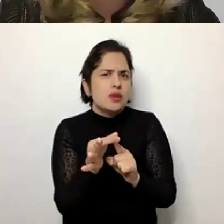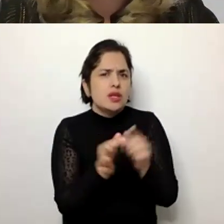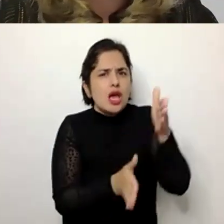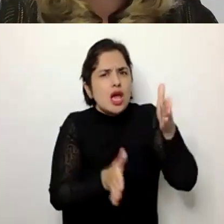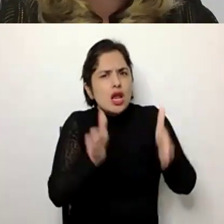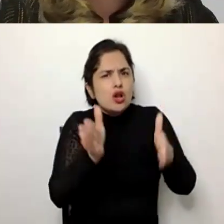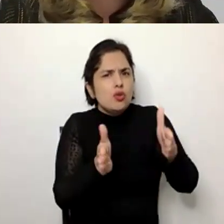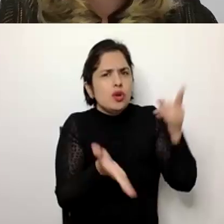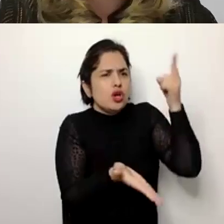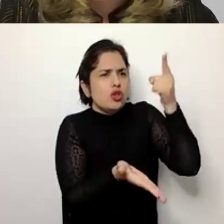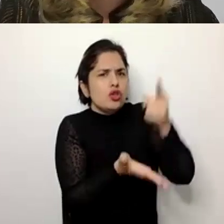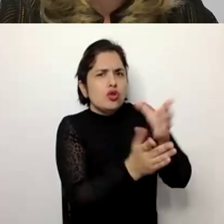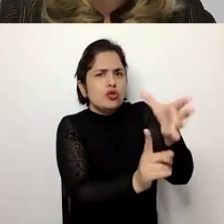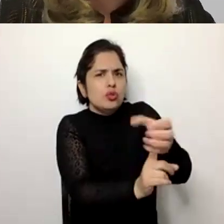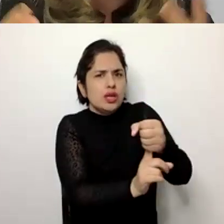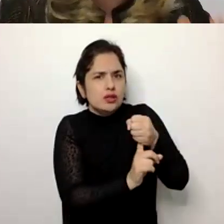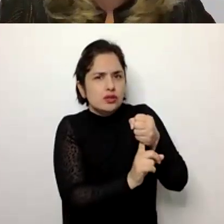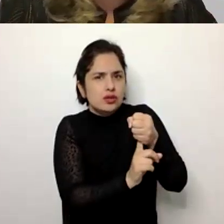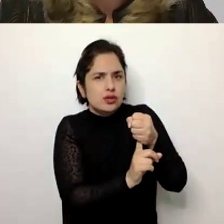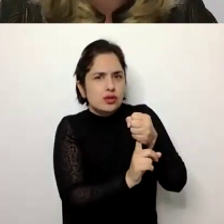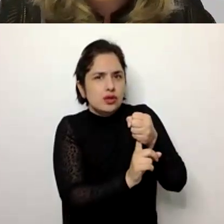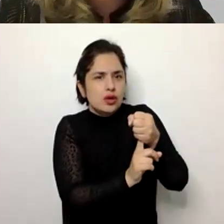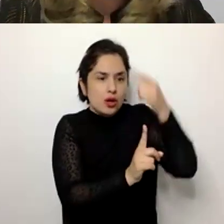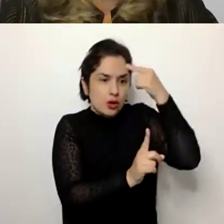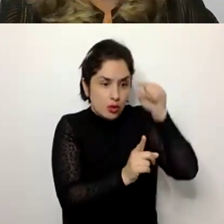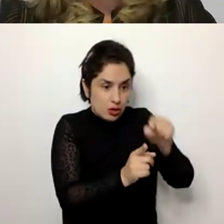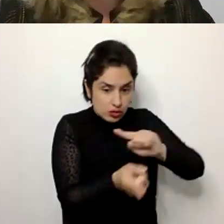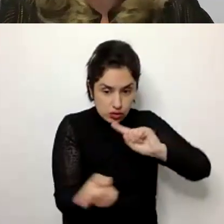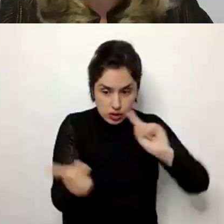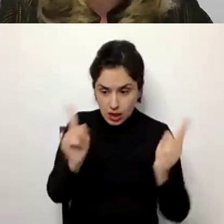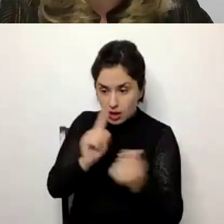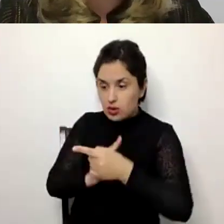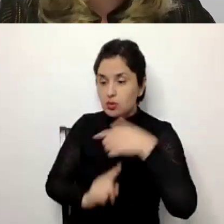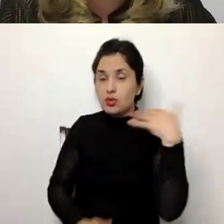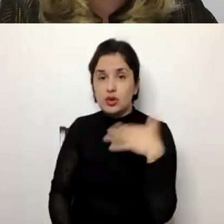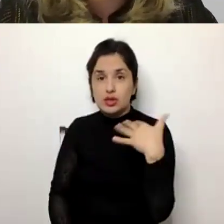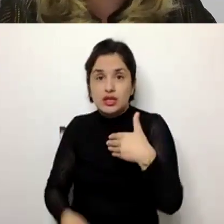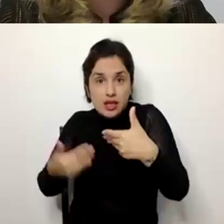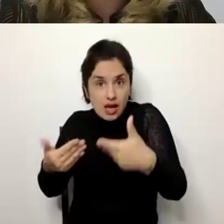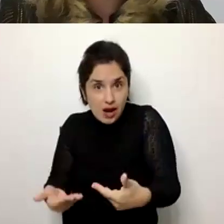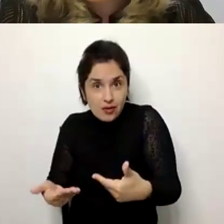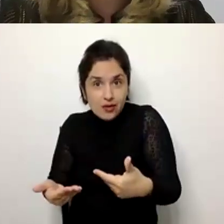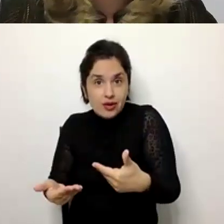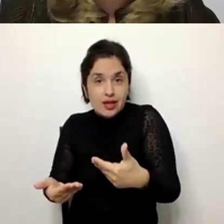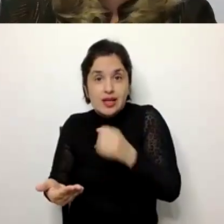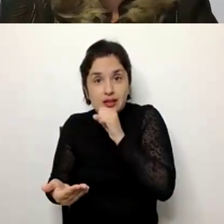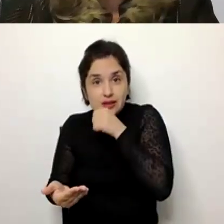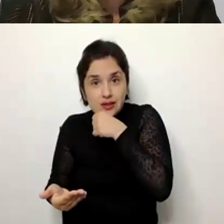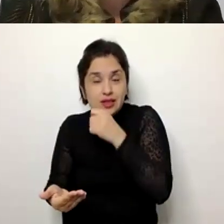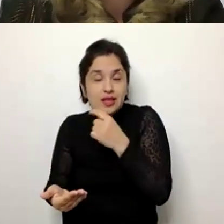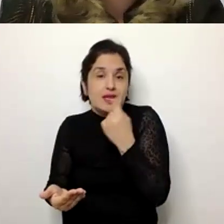dominação. Então, nós temos essa mudança importante na longevidade da população no geral.